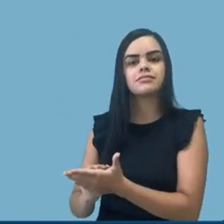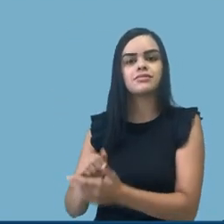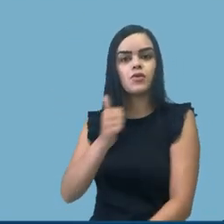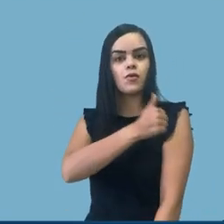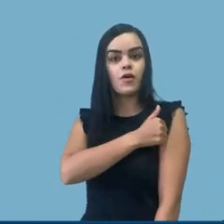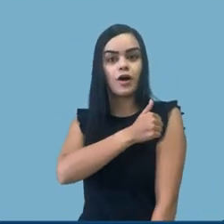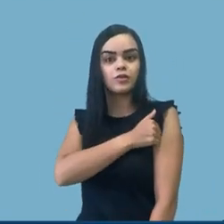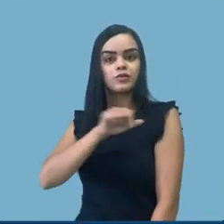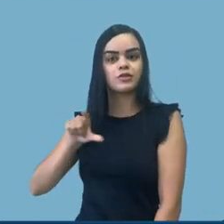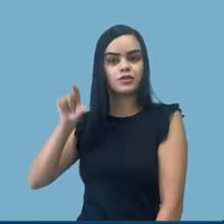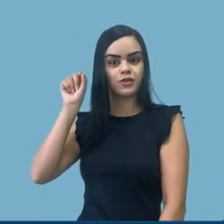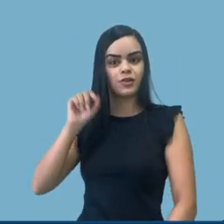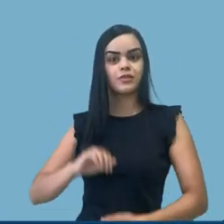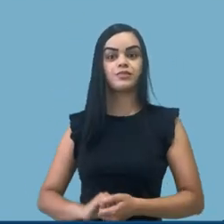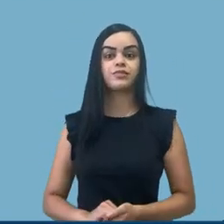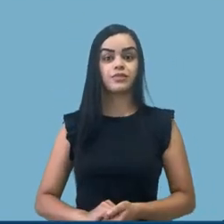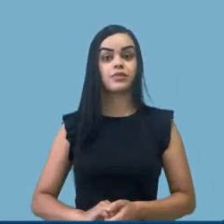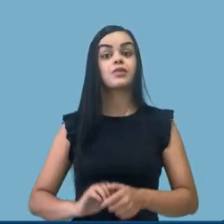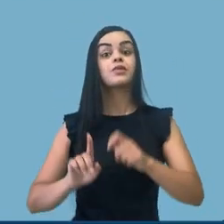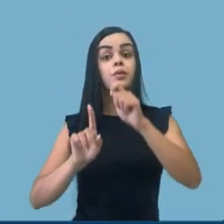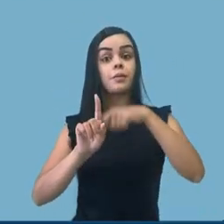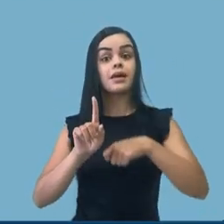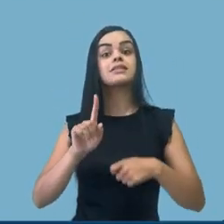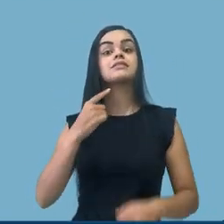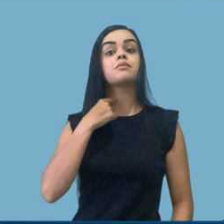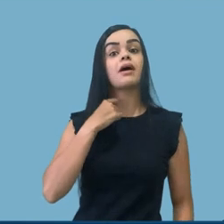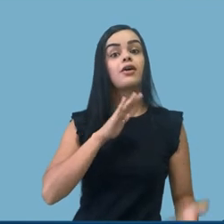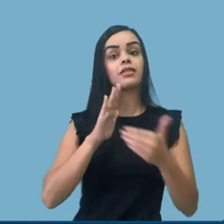Também, período de maio, agosto de 2021.